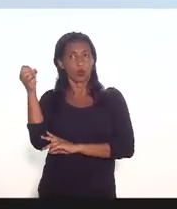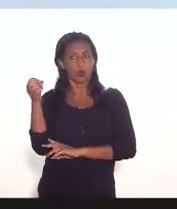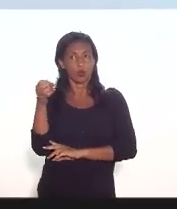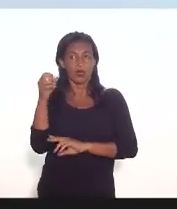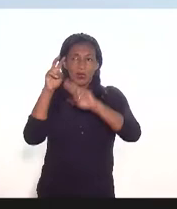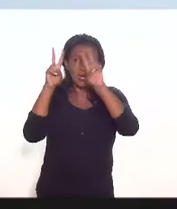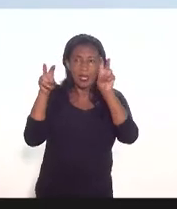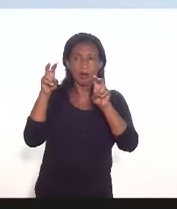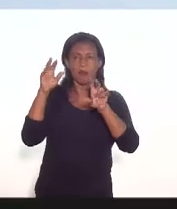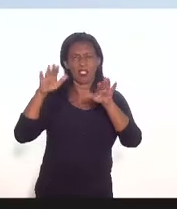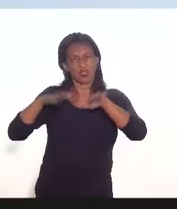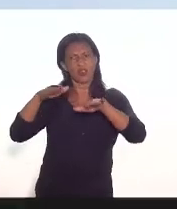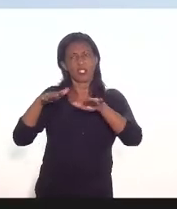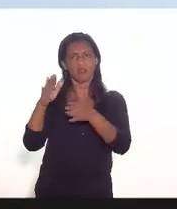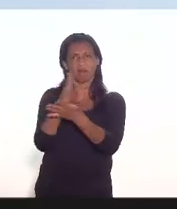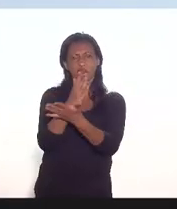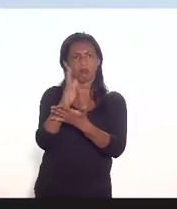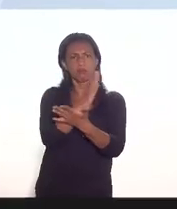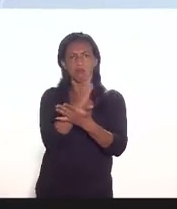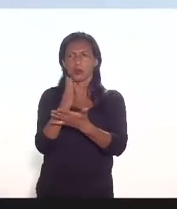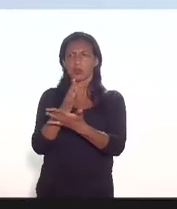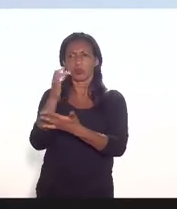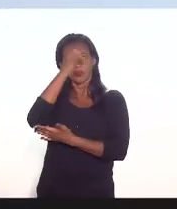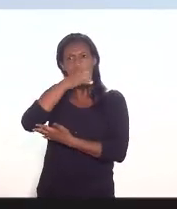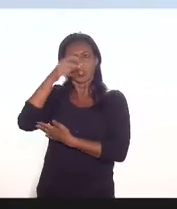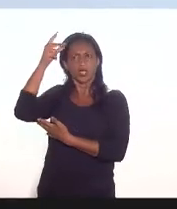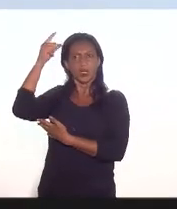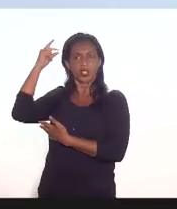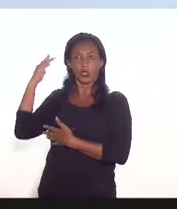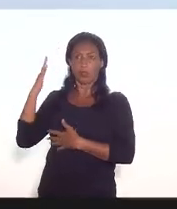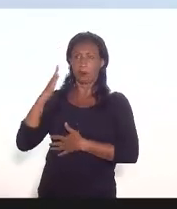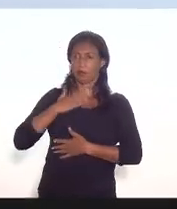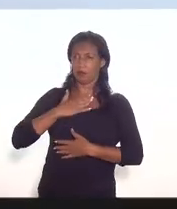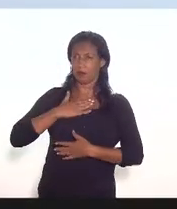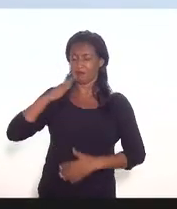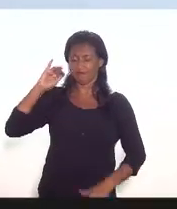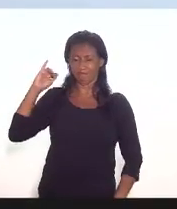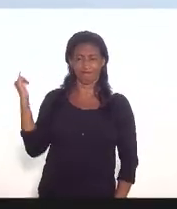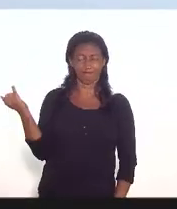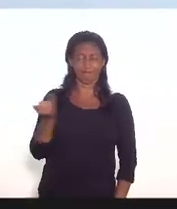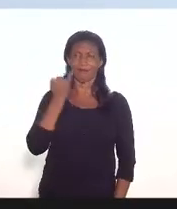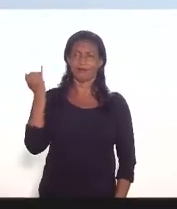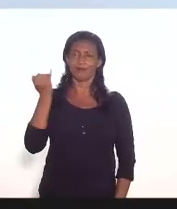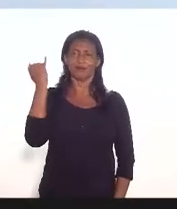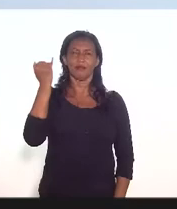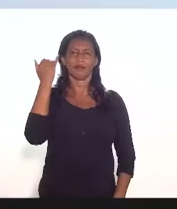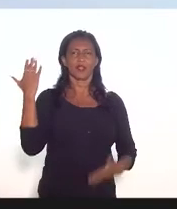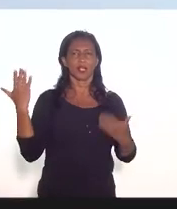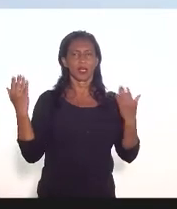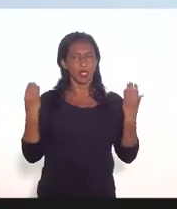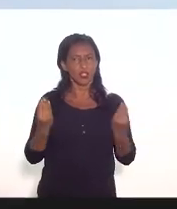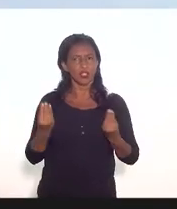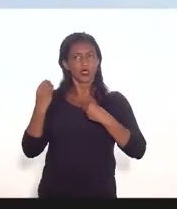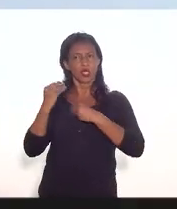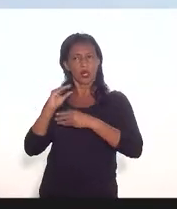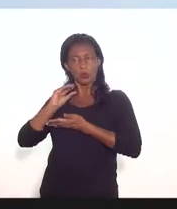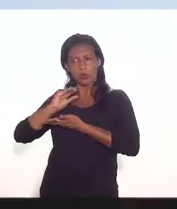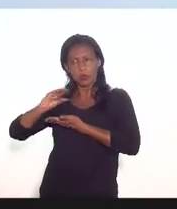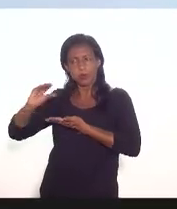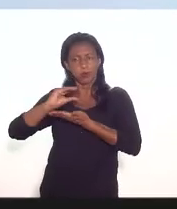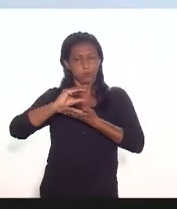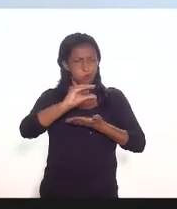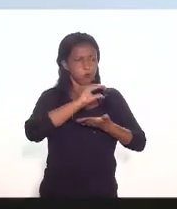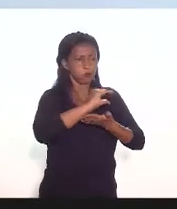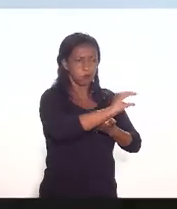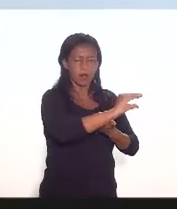para vários aqui que estão presentes mas eu acho que é fundamental que a gente dê esses benefícios aos aeroportos